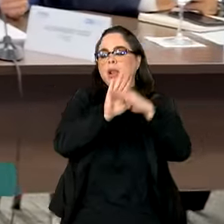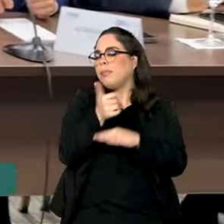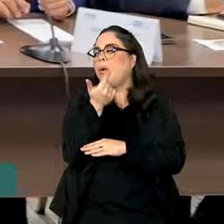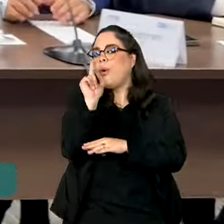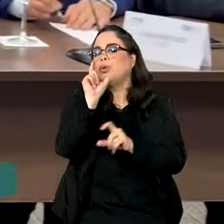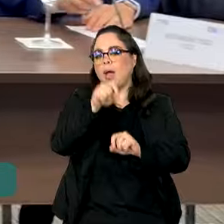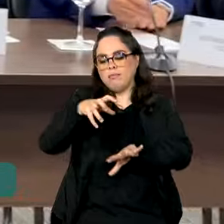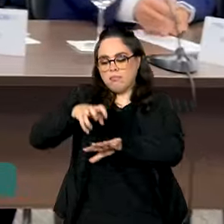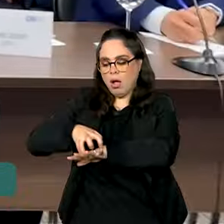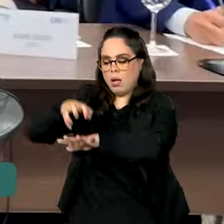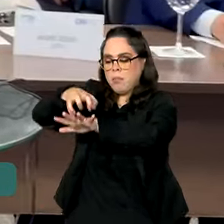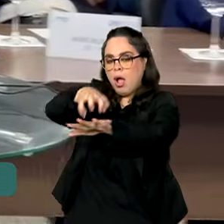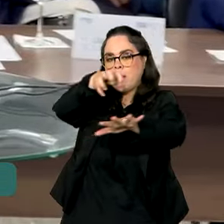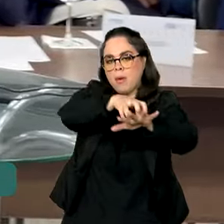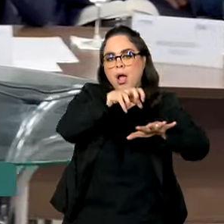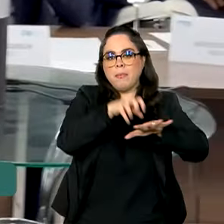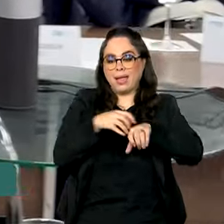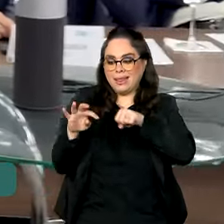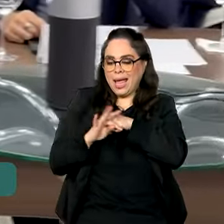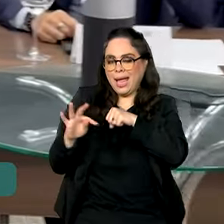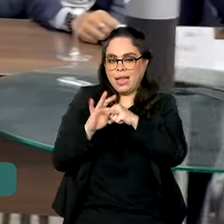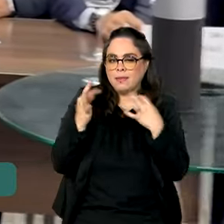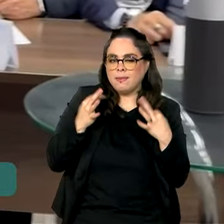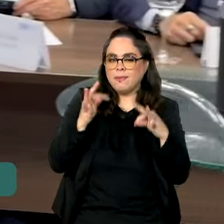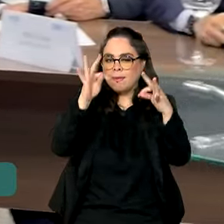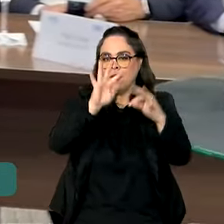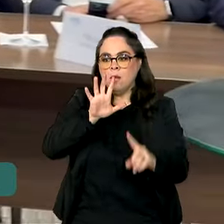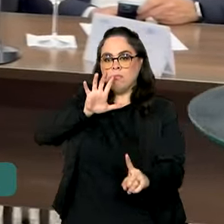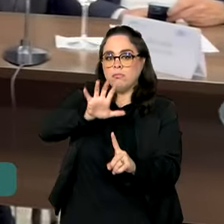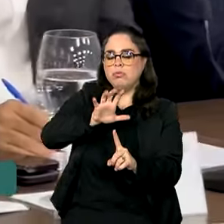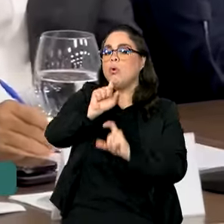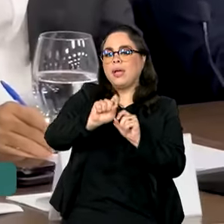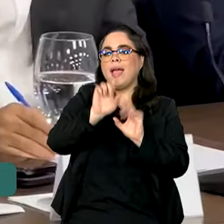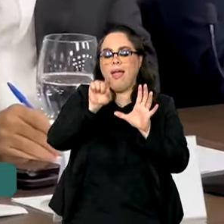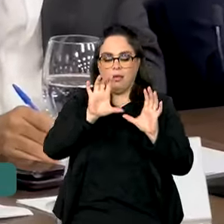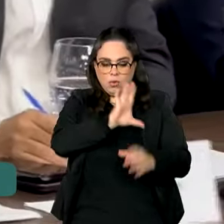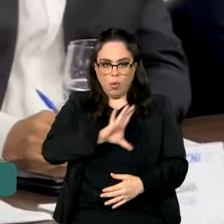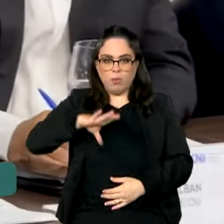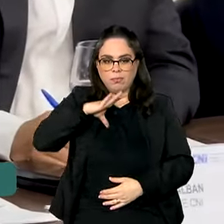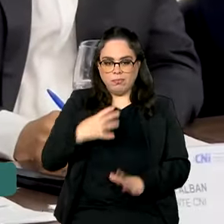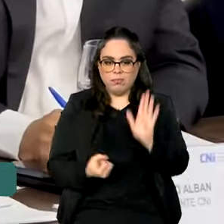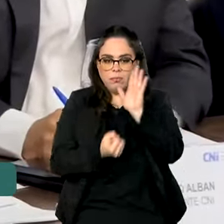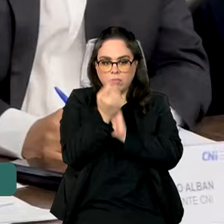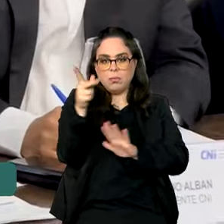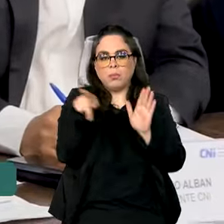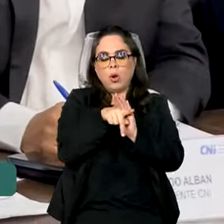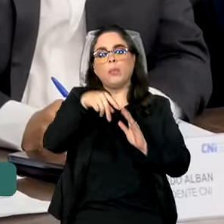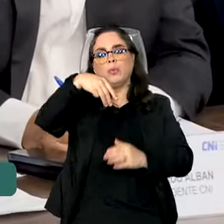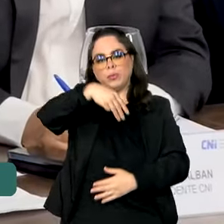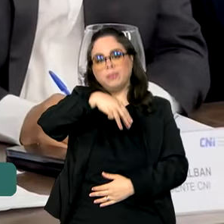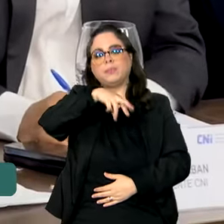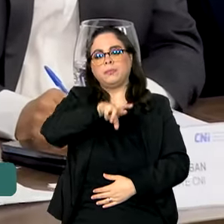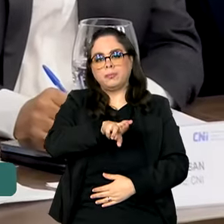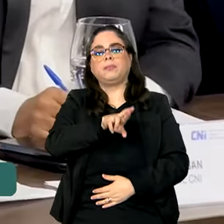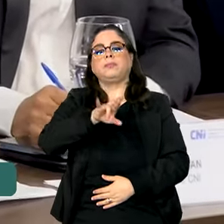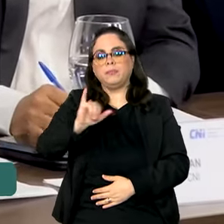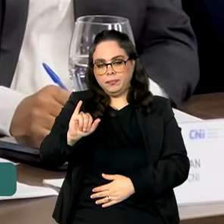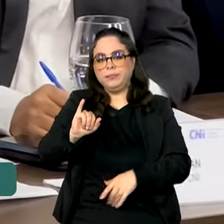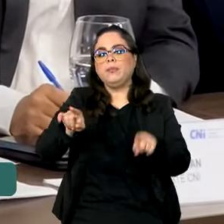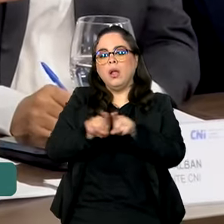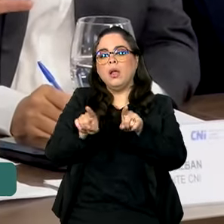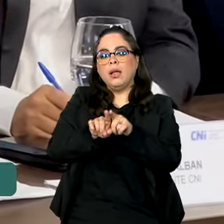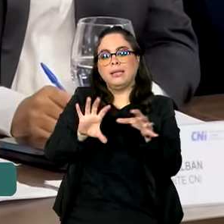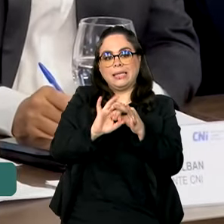polos tecnológicos de alto impacto. O que é isso? É um comitê criado pelo Ministério das Relações Institucionais, Casa